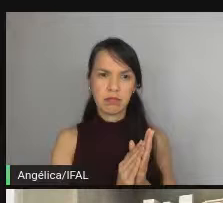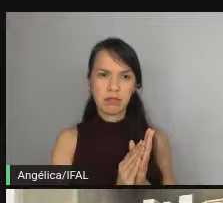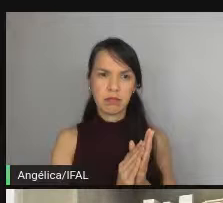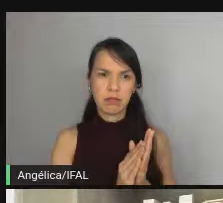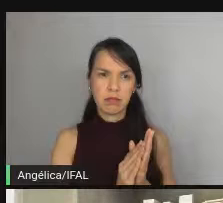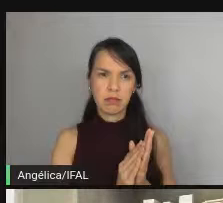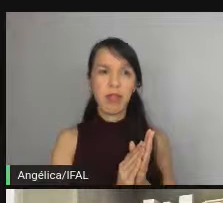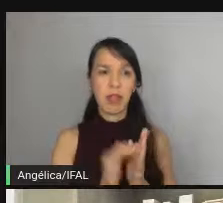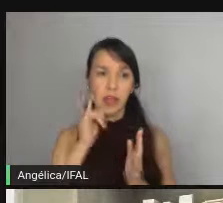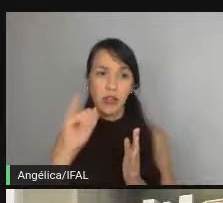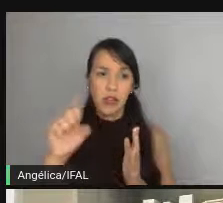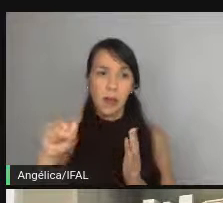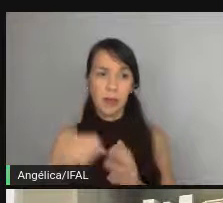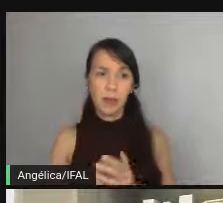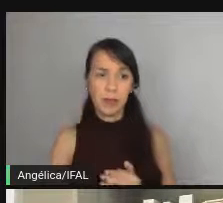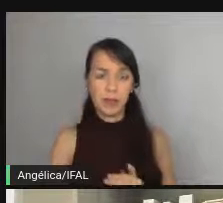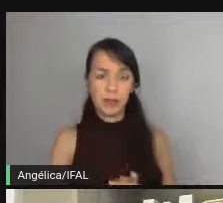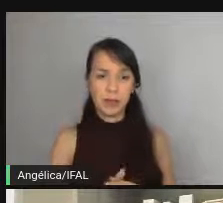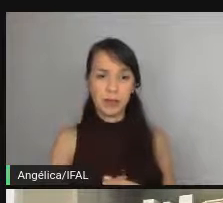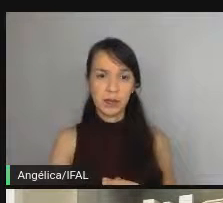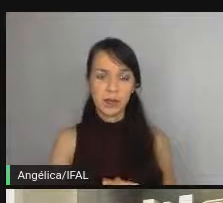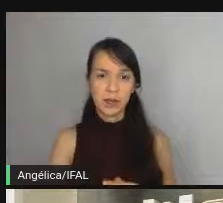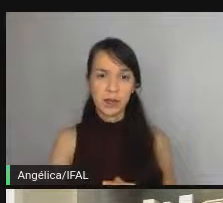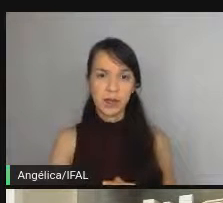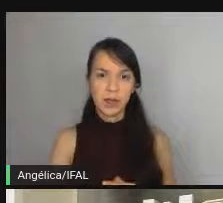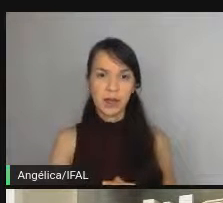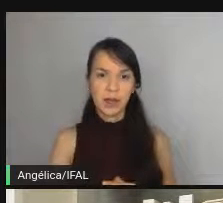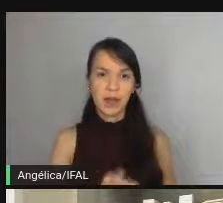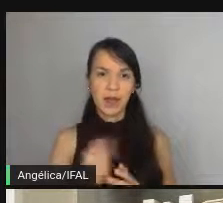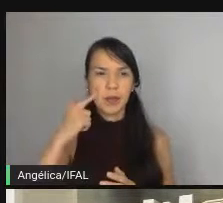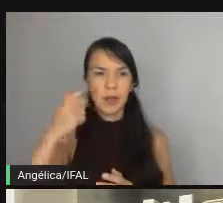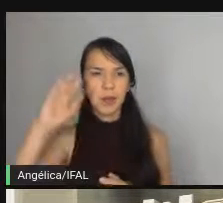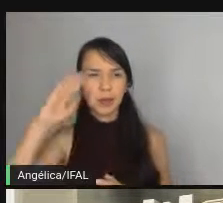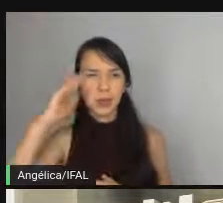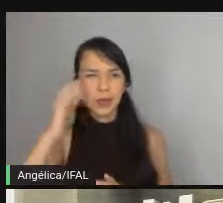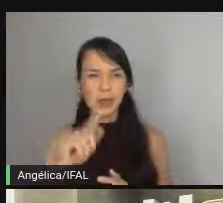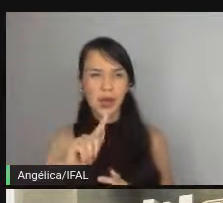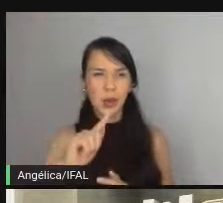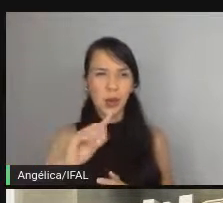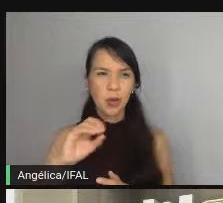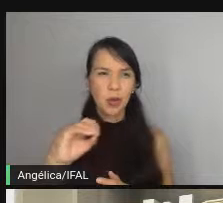não ele forma sim é porque eu não consigo interpretar go get